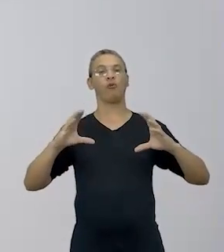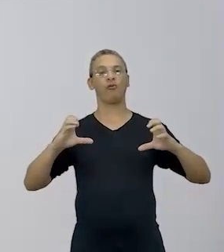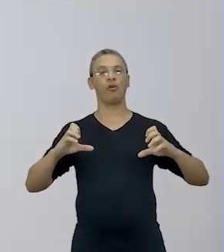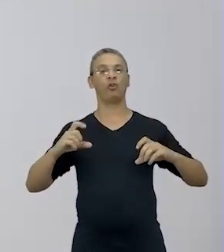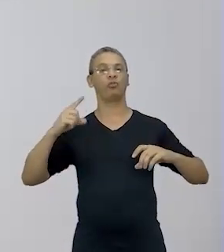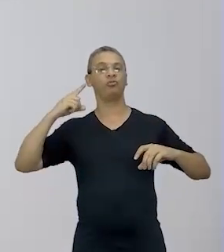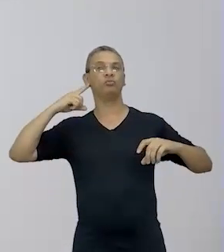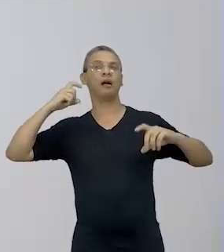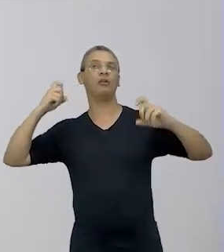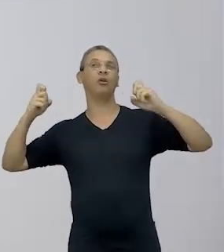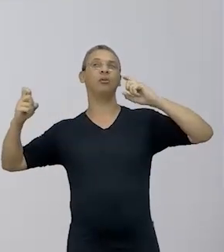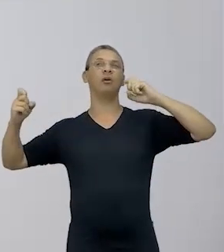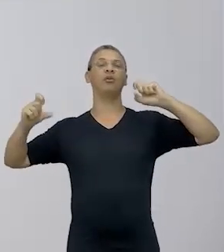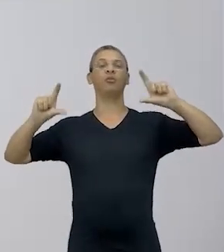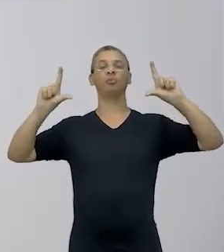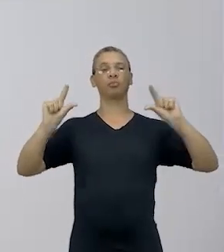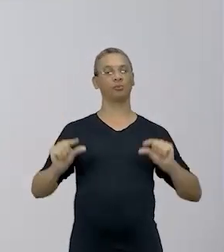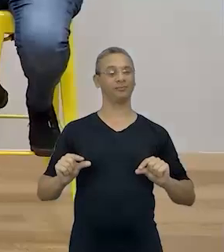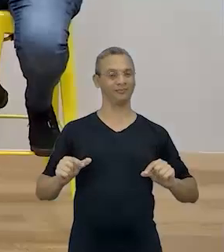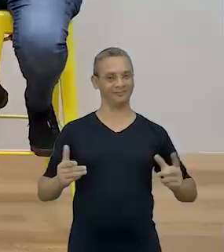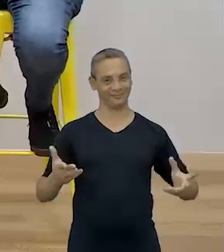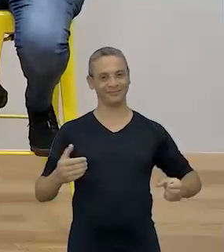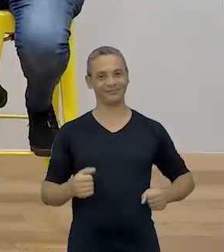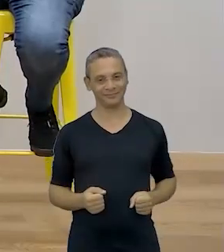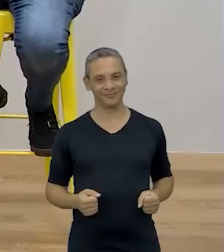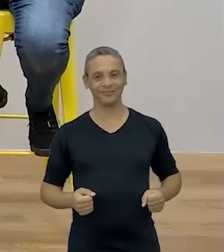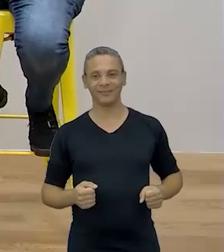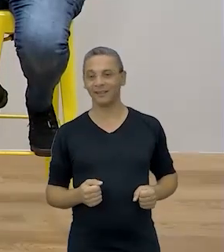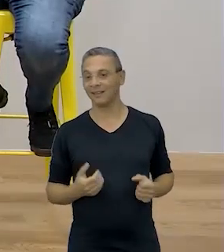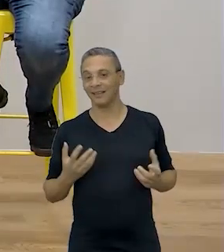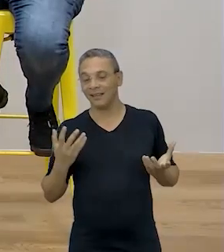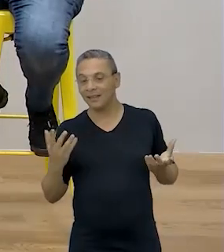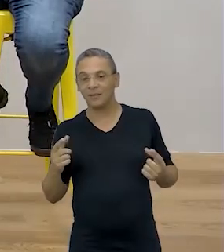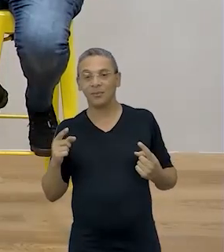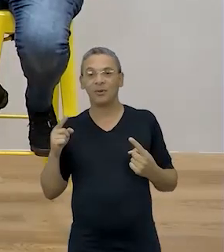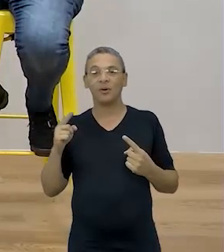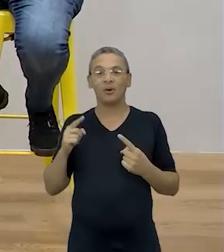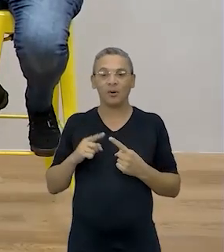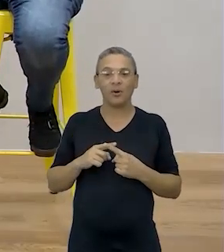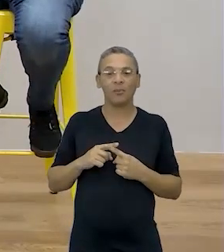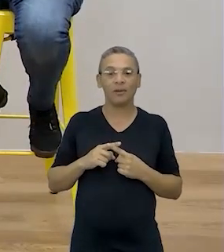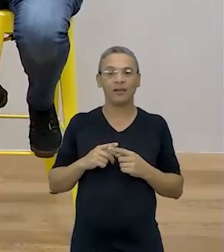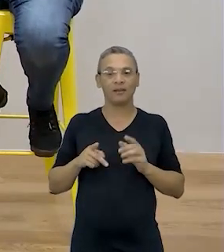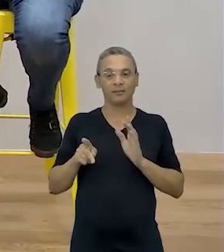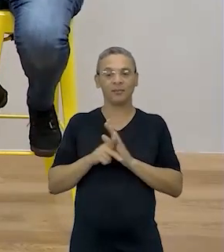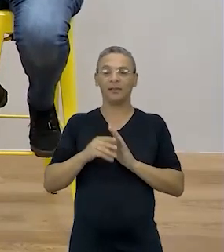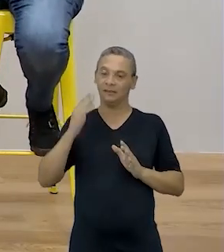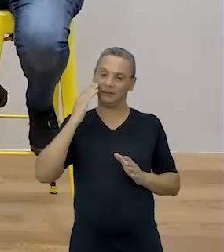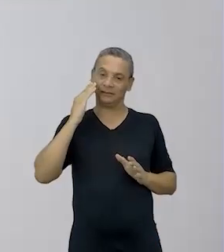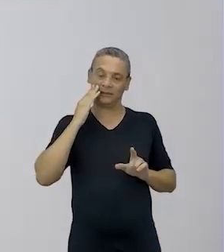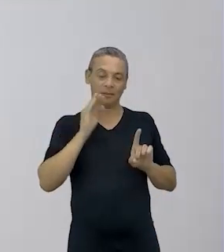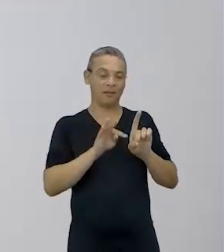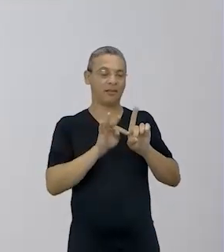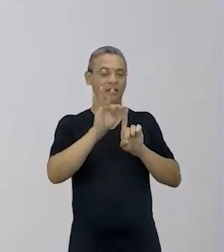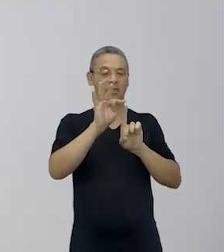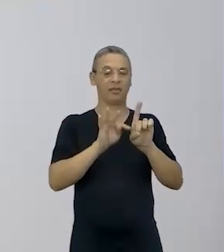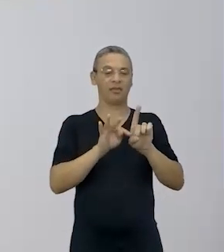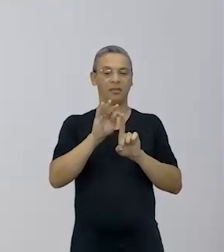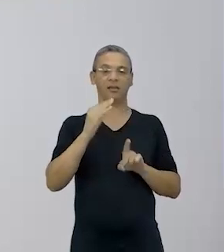termoacústico, que é uma coisa que tem que ser levada em consideração também. Então, pelo menos em relação à parte térmica, a gente já percebe que a